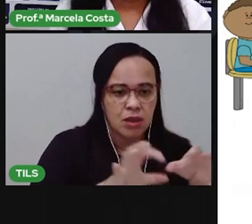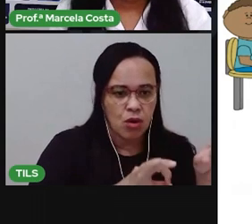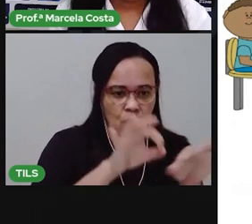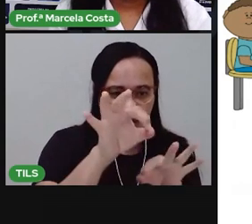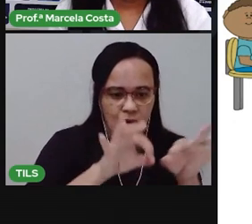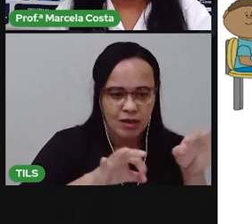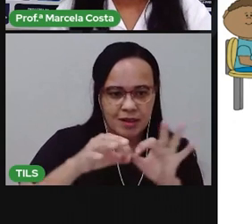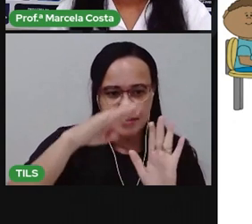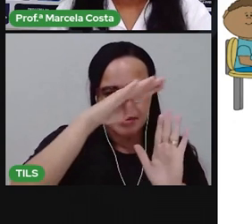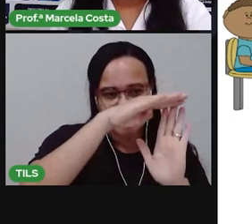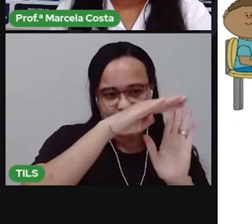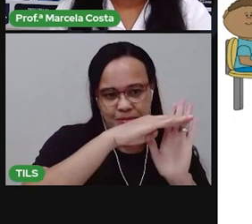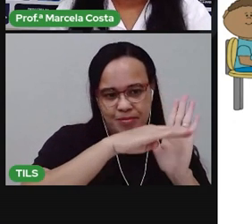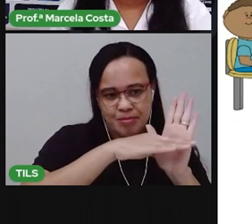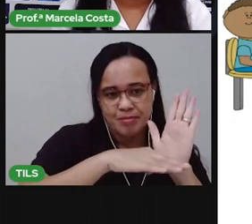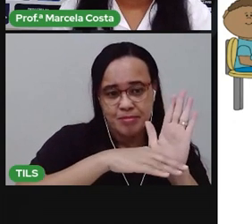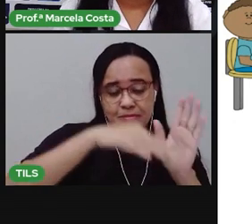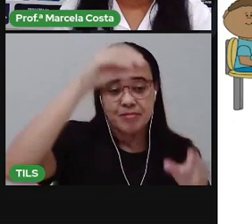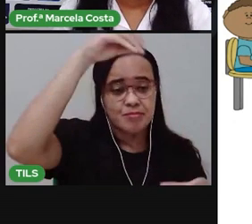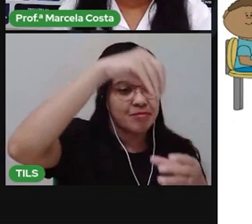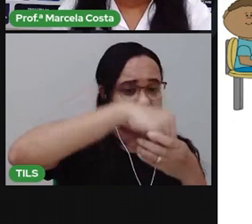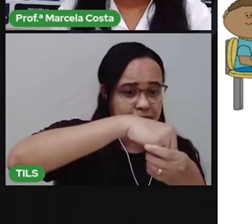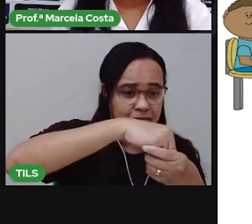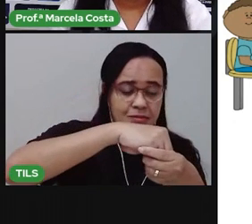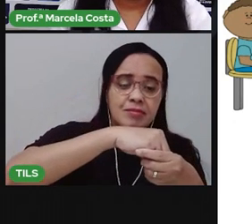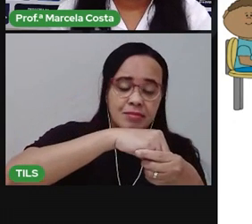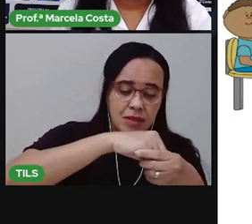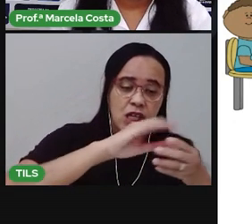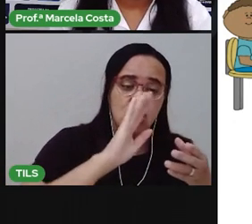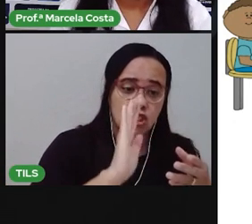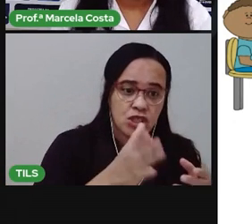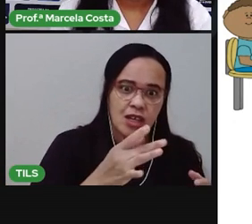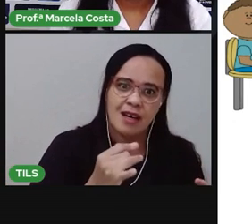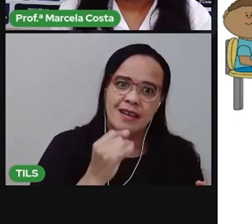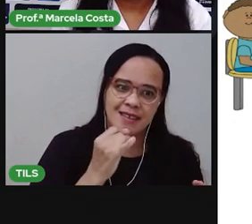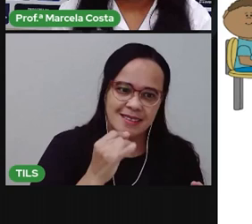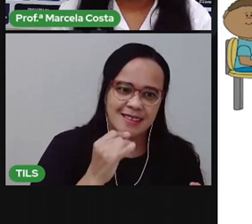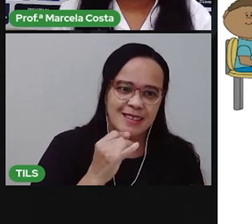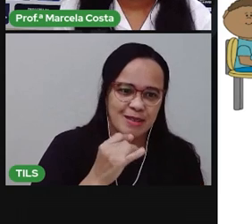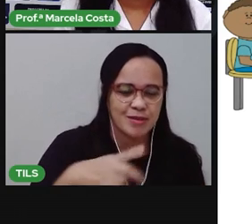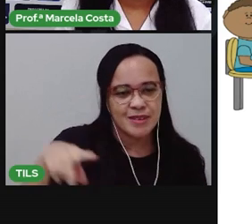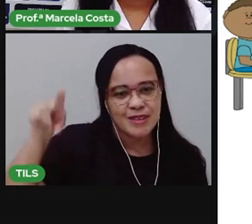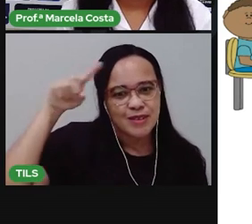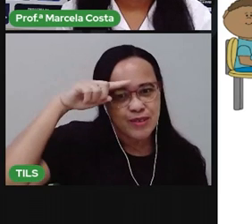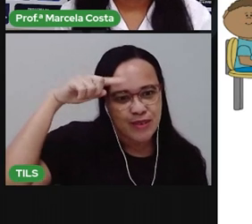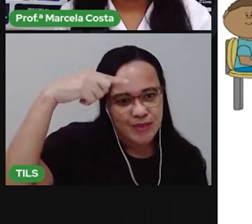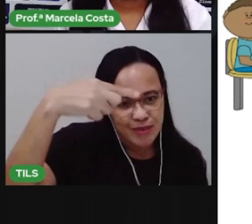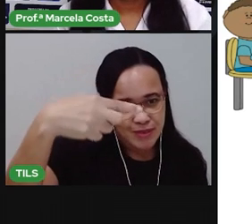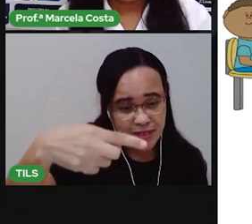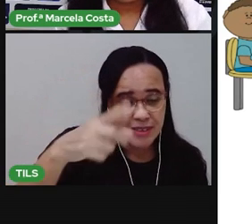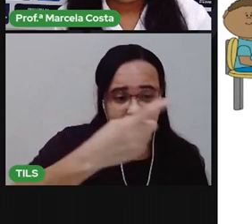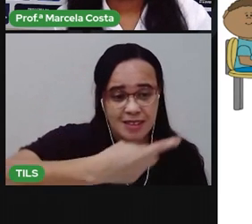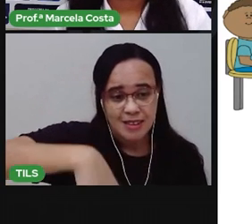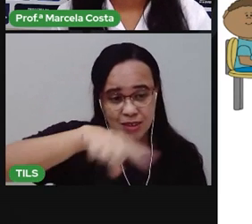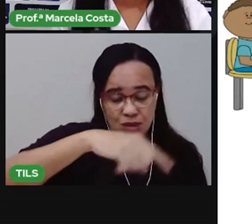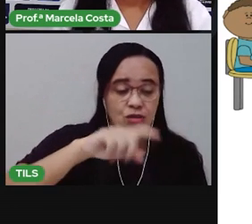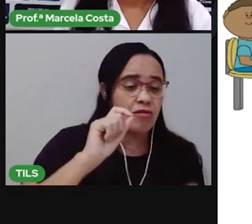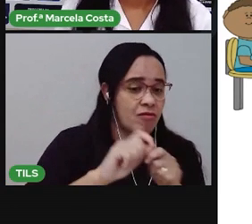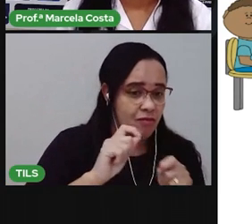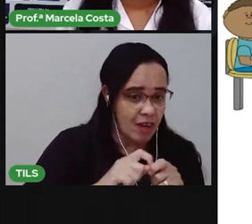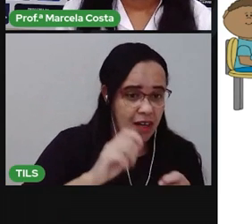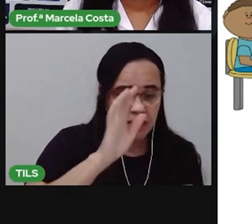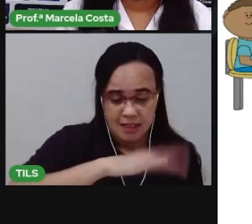aí a gente viu alguns exemplos de atividades diárias que são comuns nas rotinas das crianças.